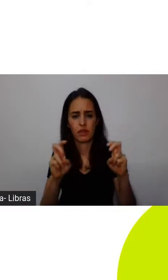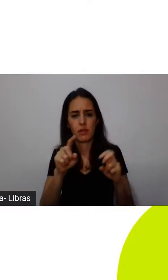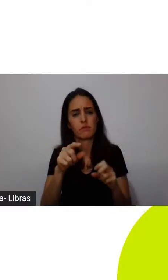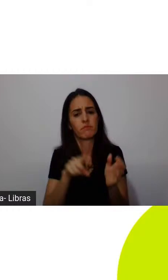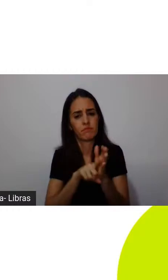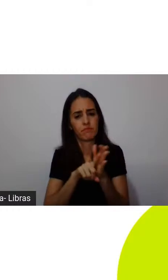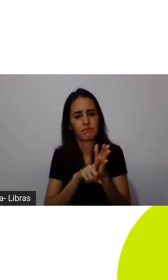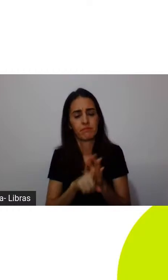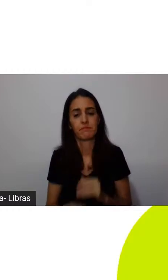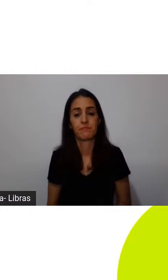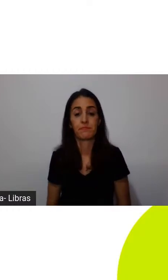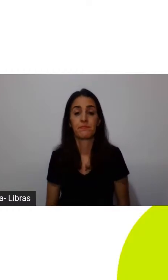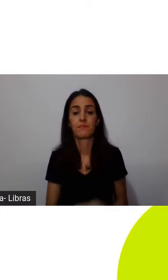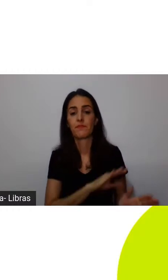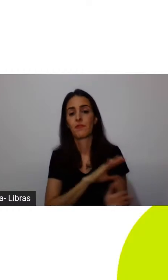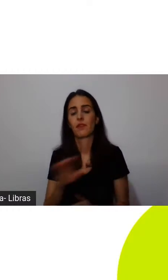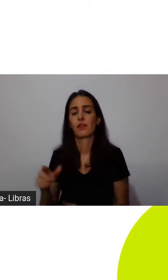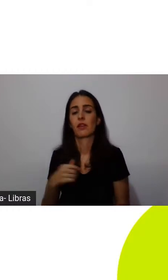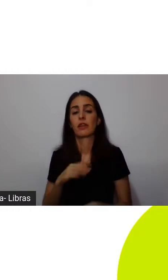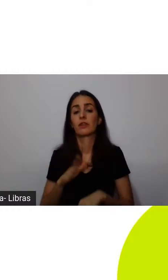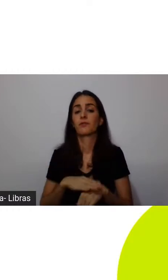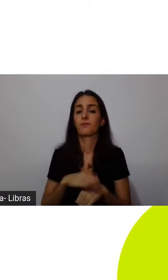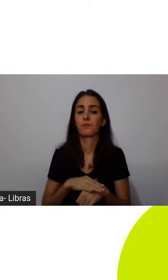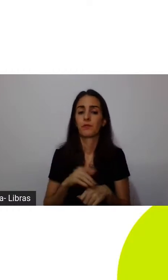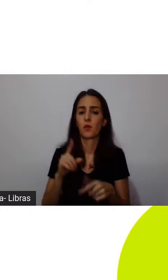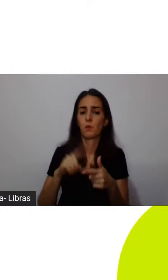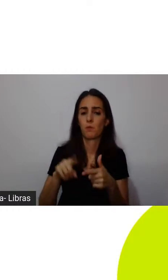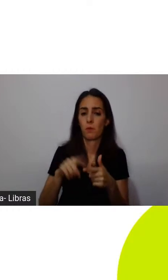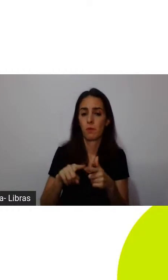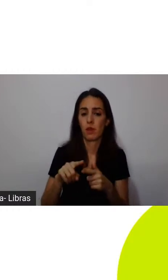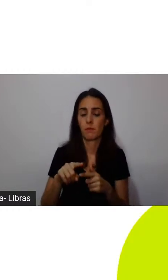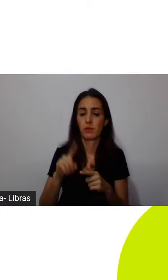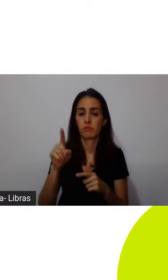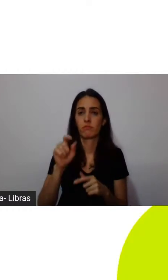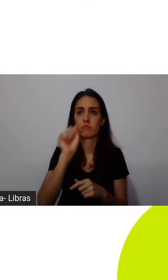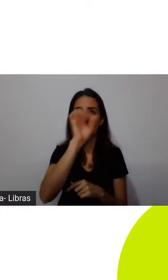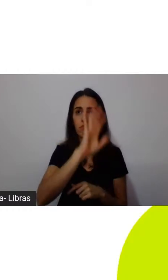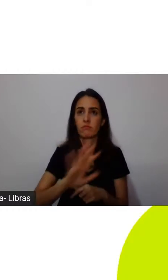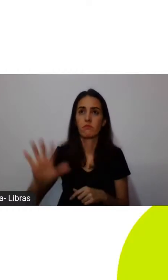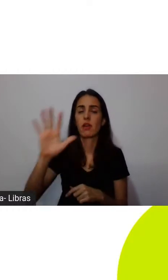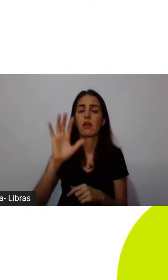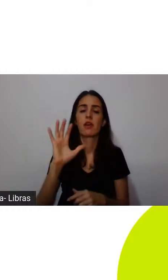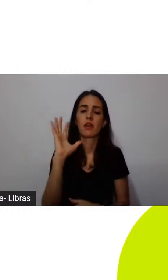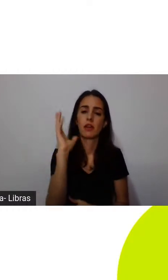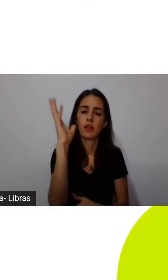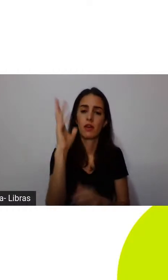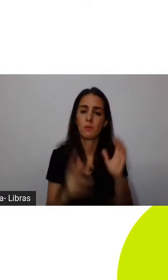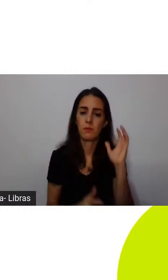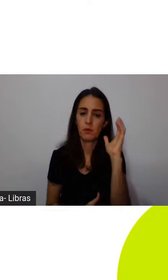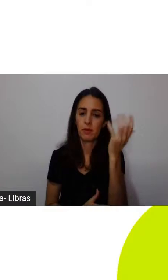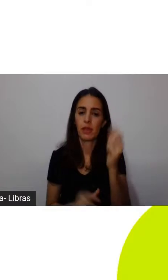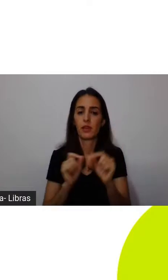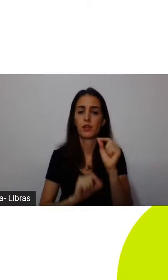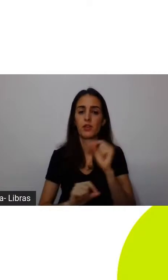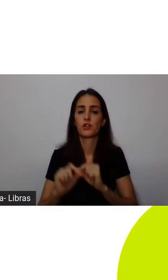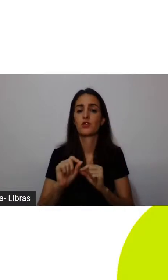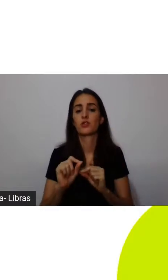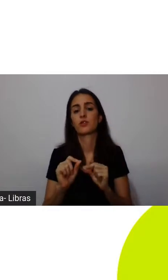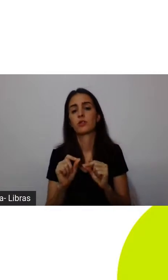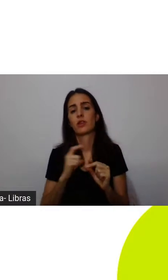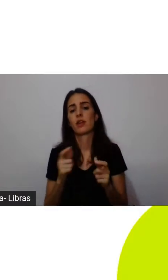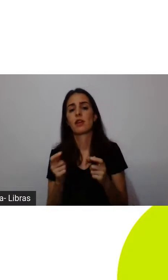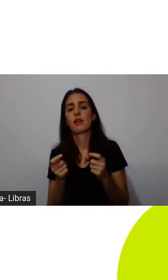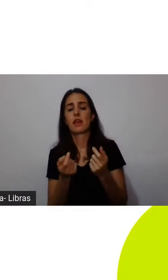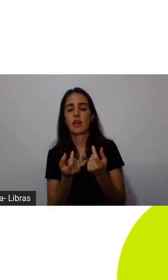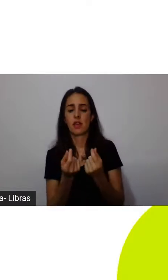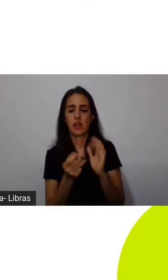para o nosso problema do clima e do ecossistema, poderia ser a mudança de mindset no sistema econômico.